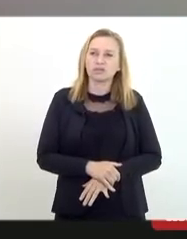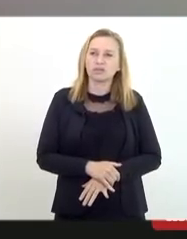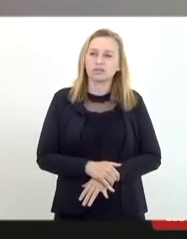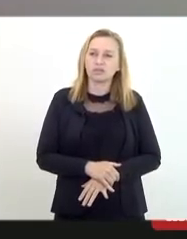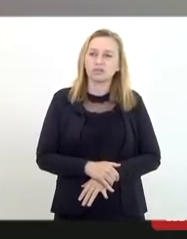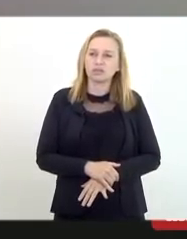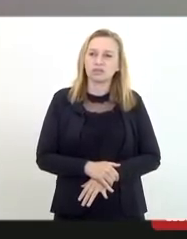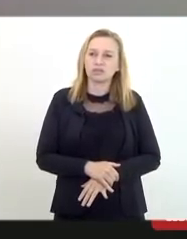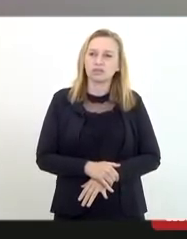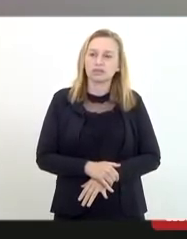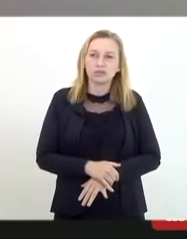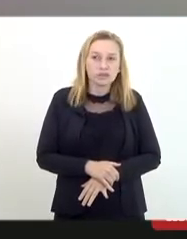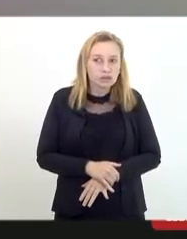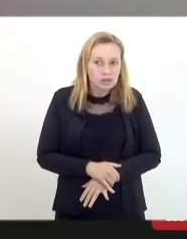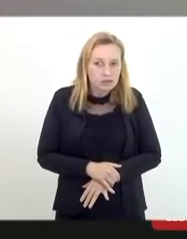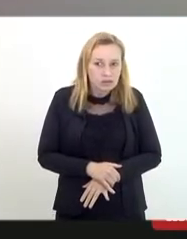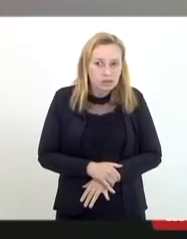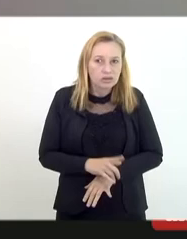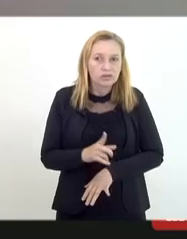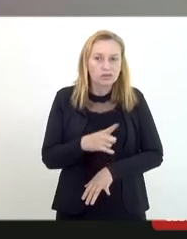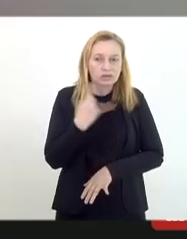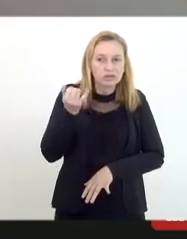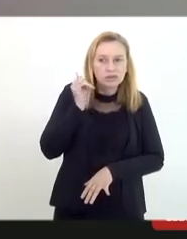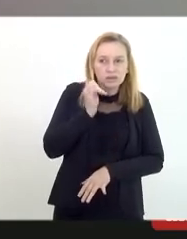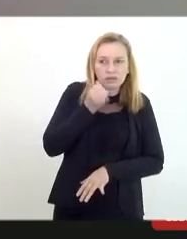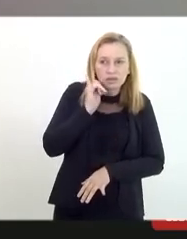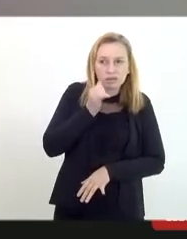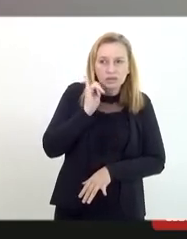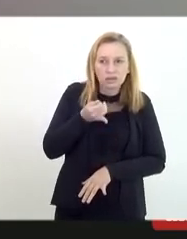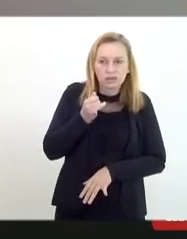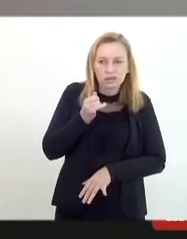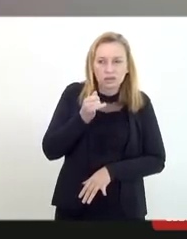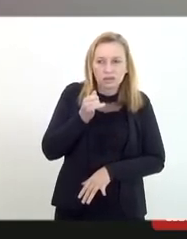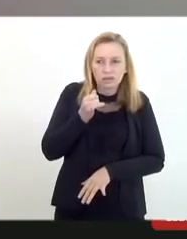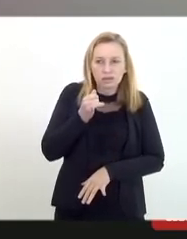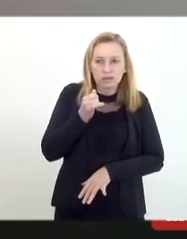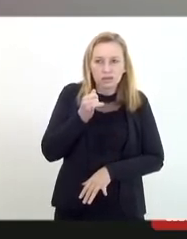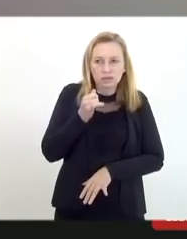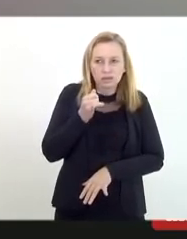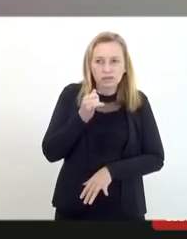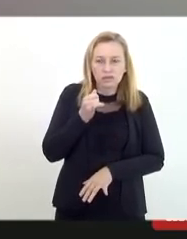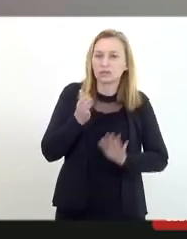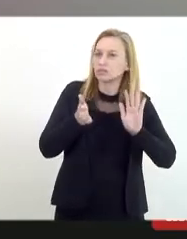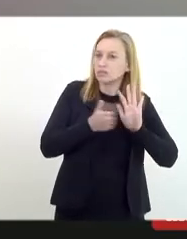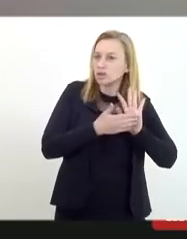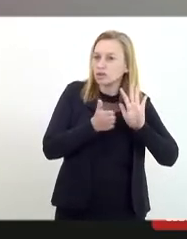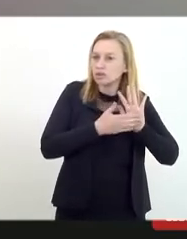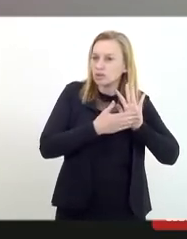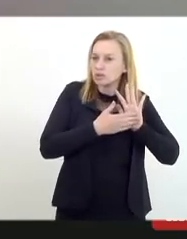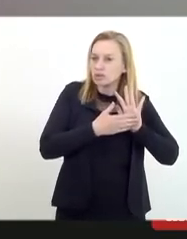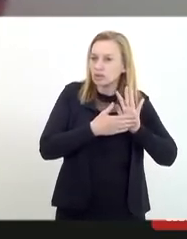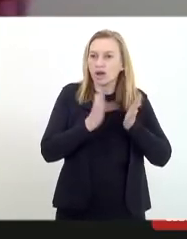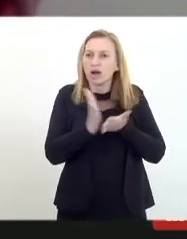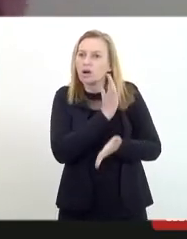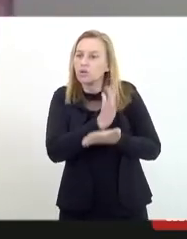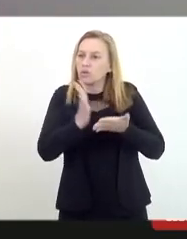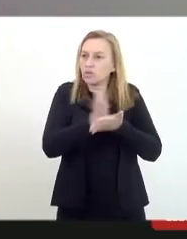ao fim do nosso relatório, a gente propôs algumas